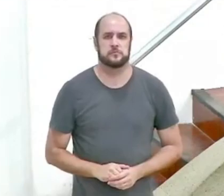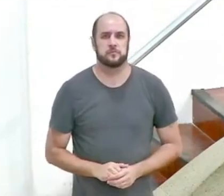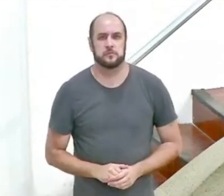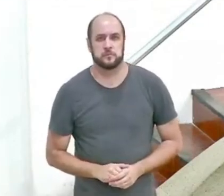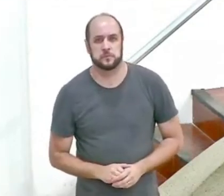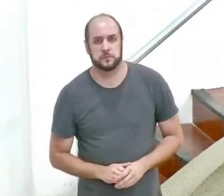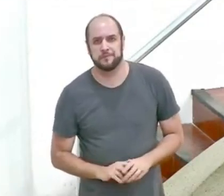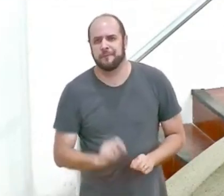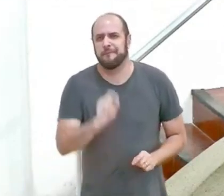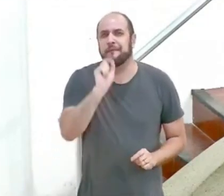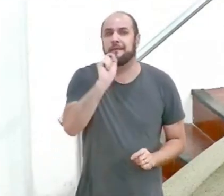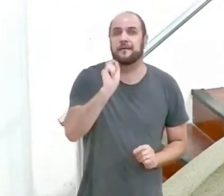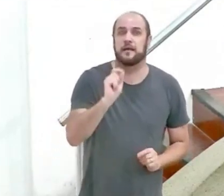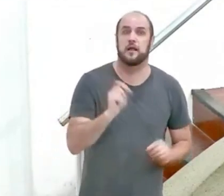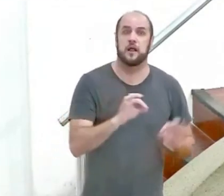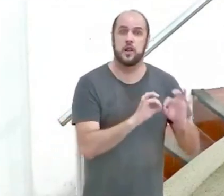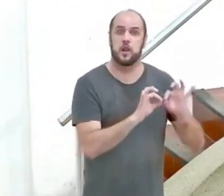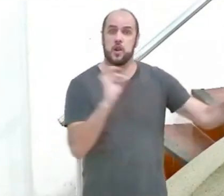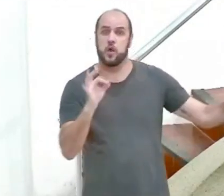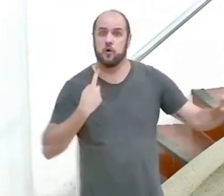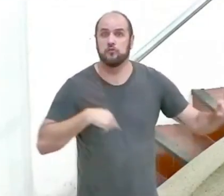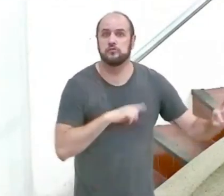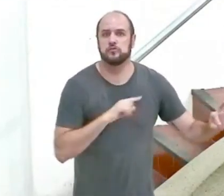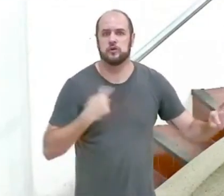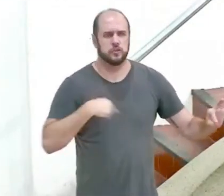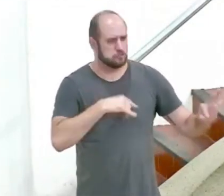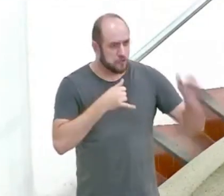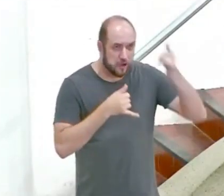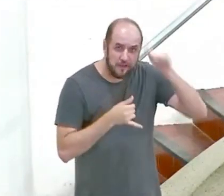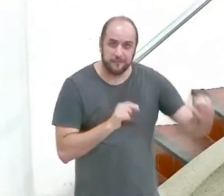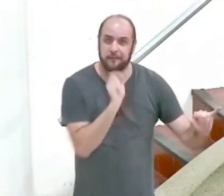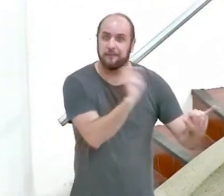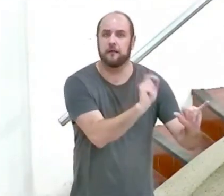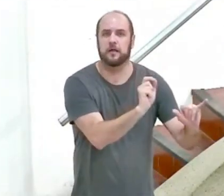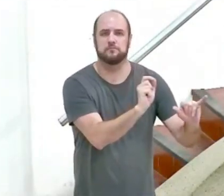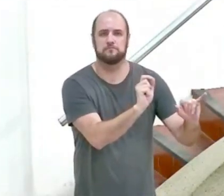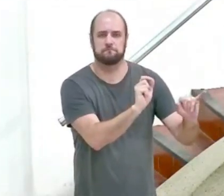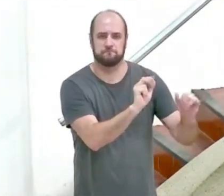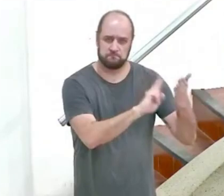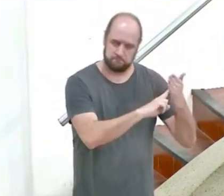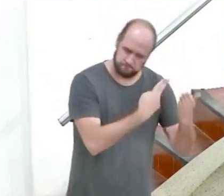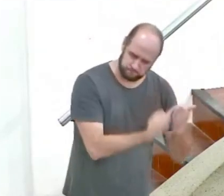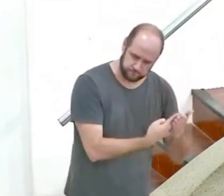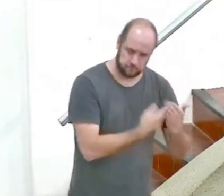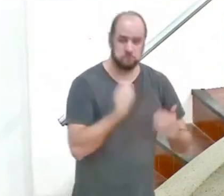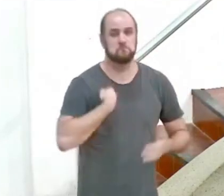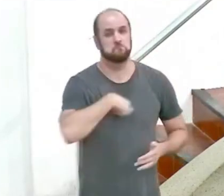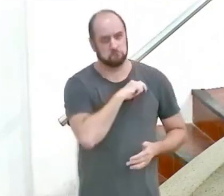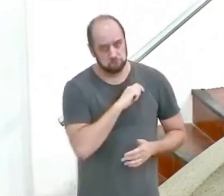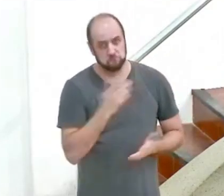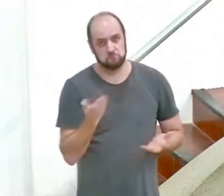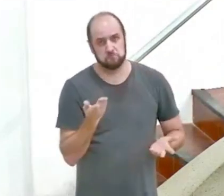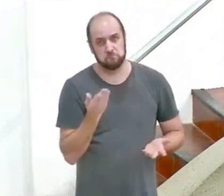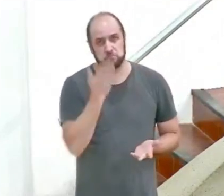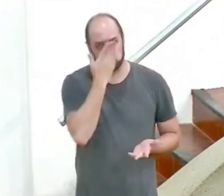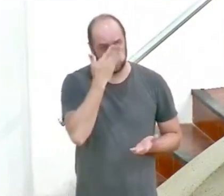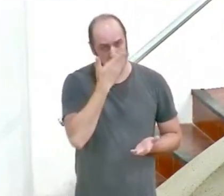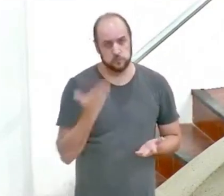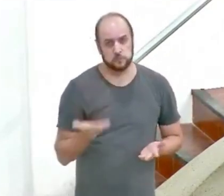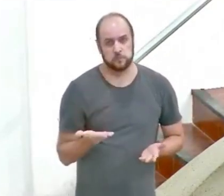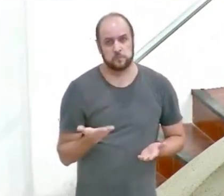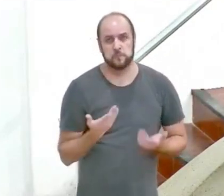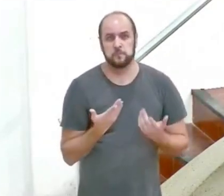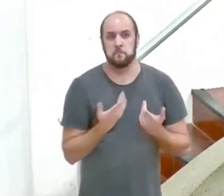O que é que então deve ficar longe de nós? que deve ser evitado a todo custo? Na nossa tradução, prostituição. No entanto,